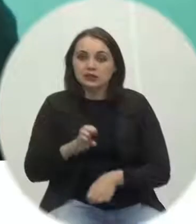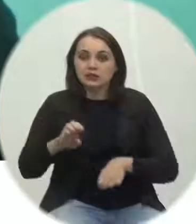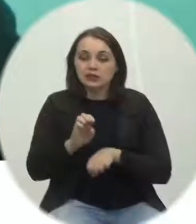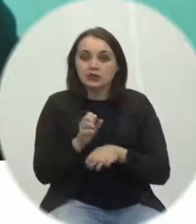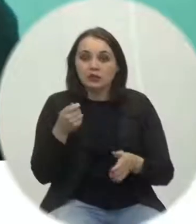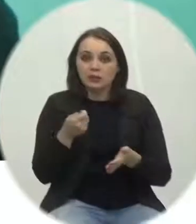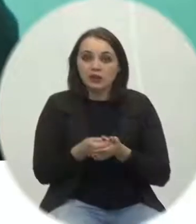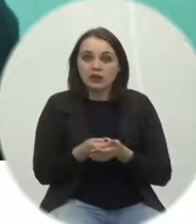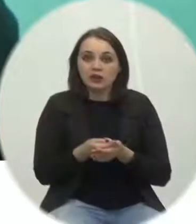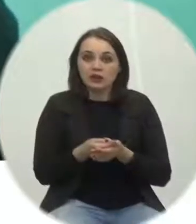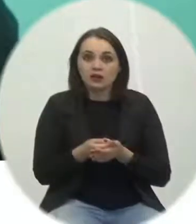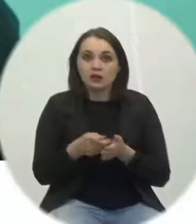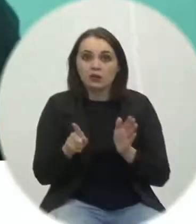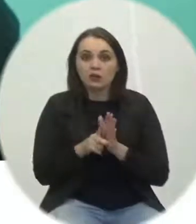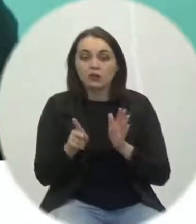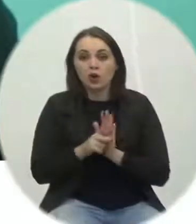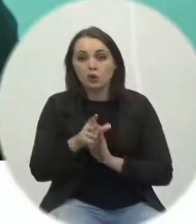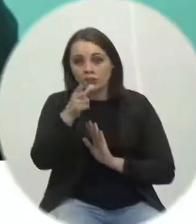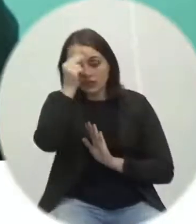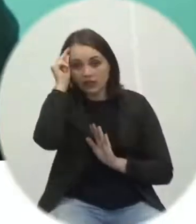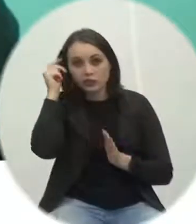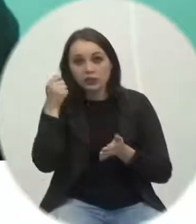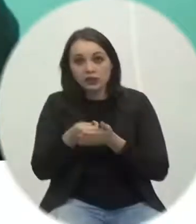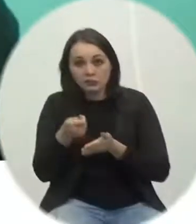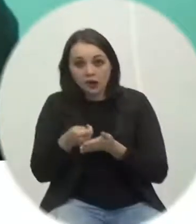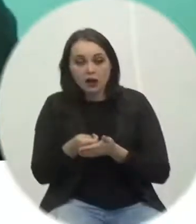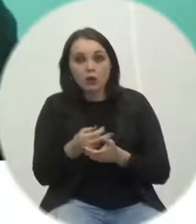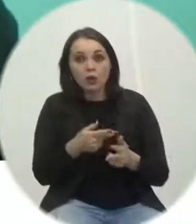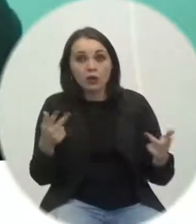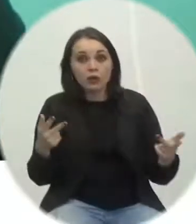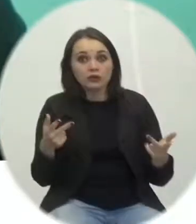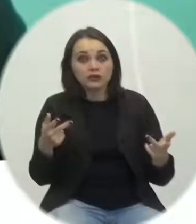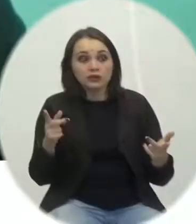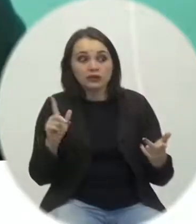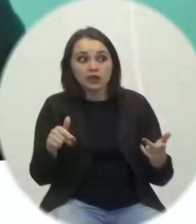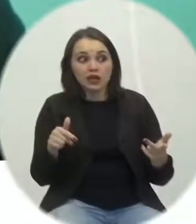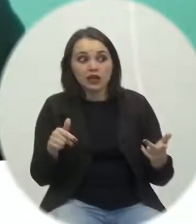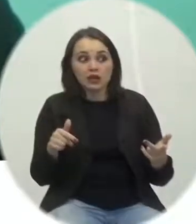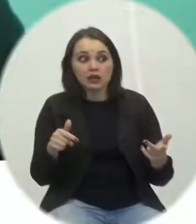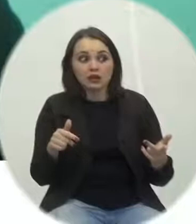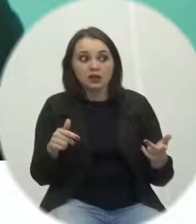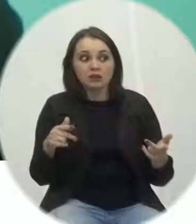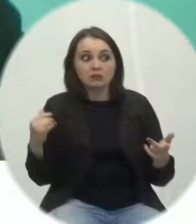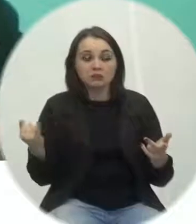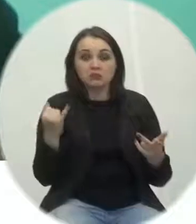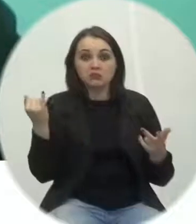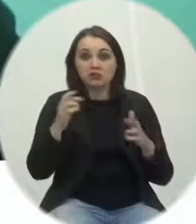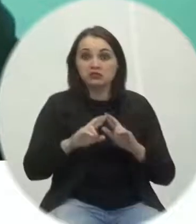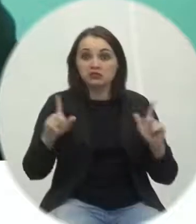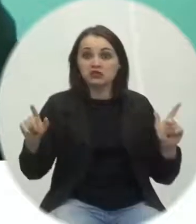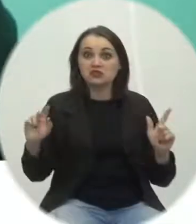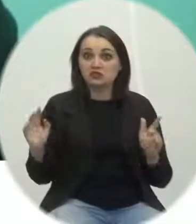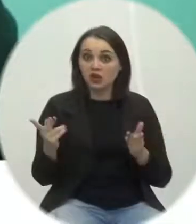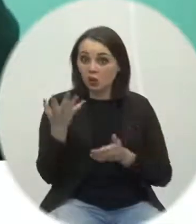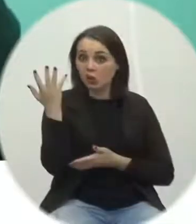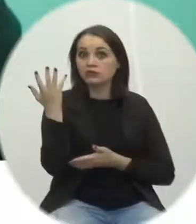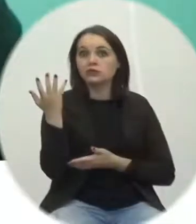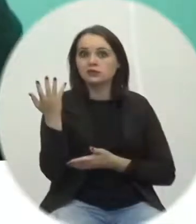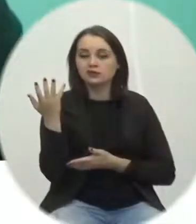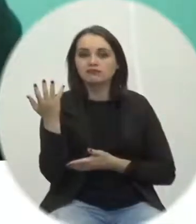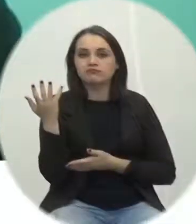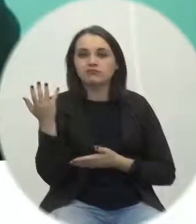vai ser custeado pelos municípios coisa que é algo muito raro de acontecer e algo muito raro que está acontecendo